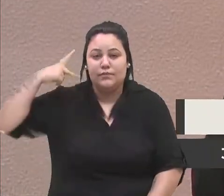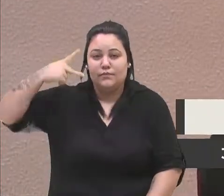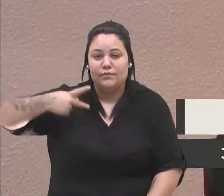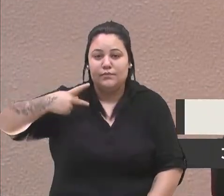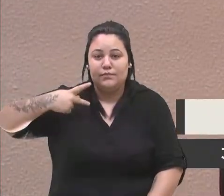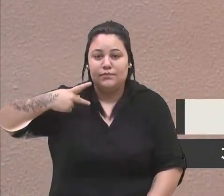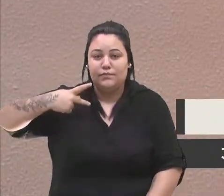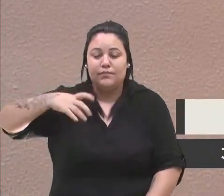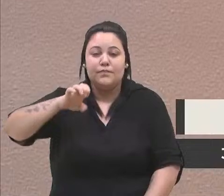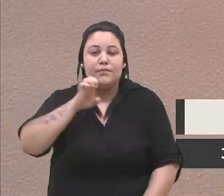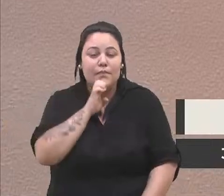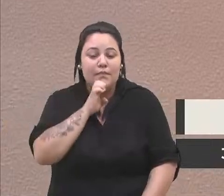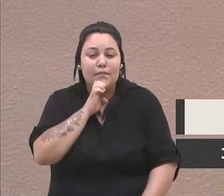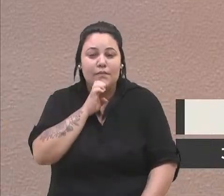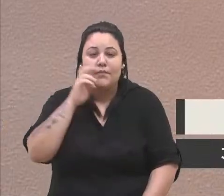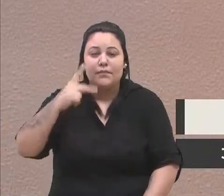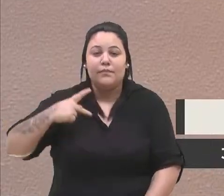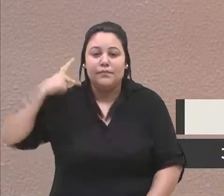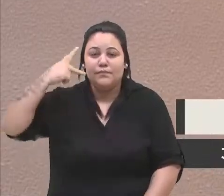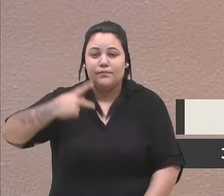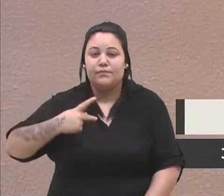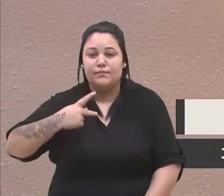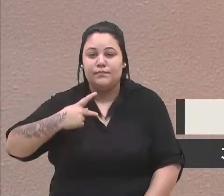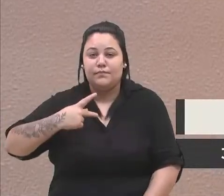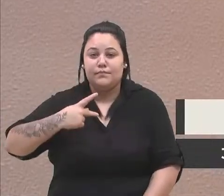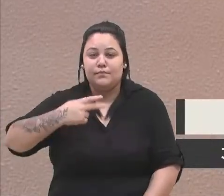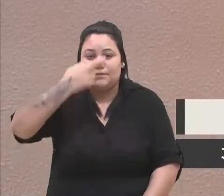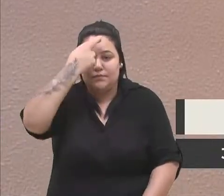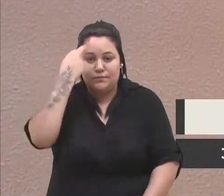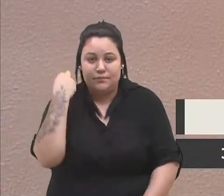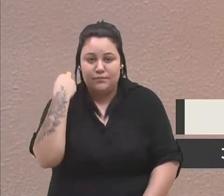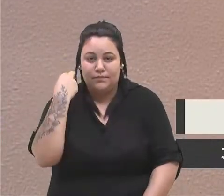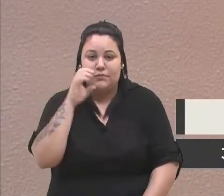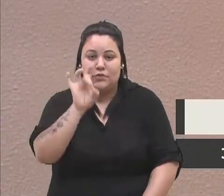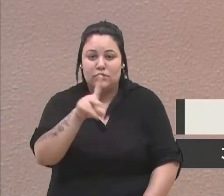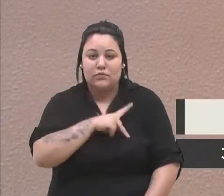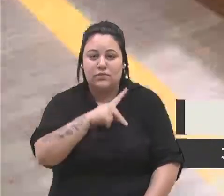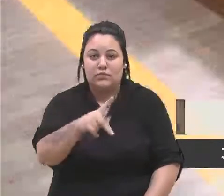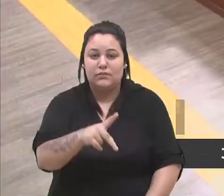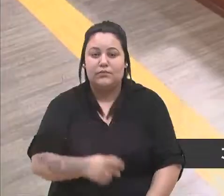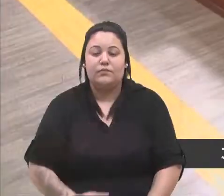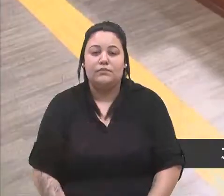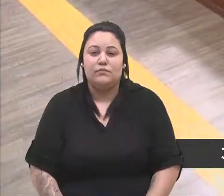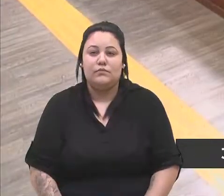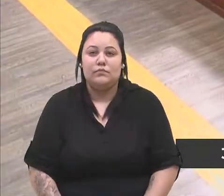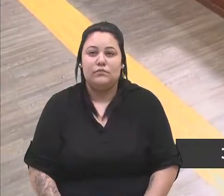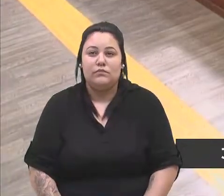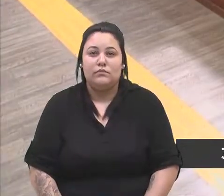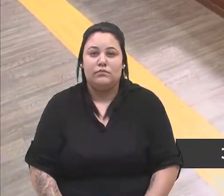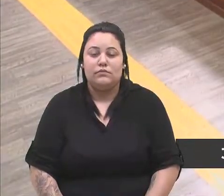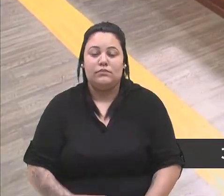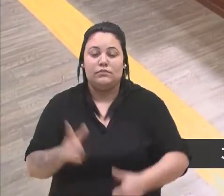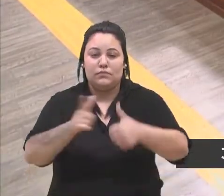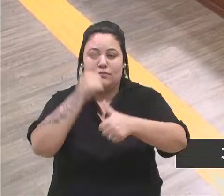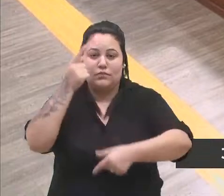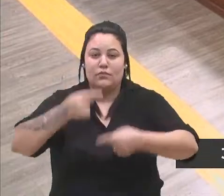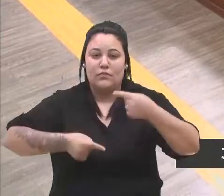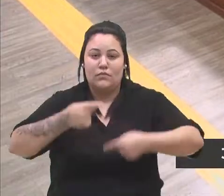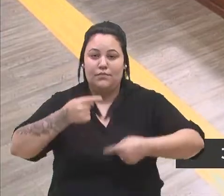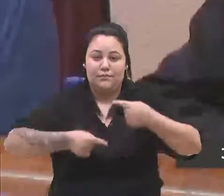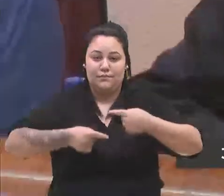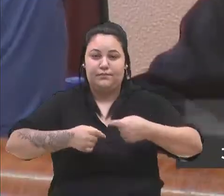vereadora Estela Ballardin e vereador Rafael Bueno. Era isso, senhor presidente. Obrigado. Em primeira discussão,